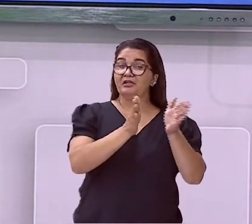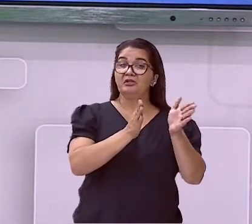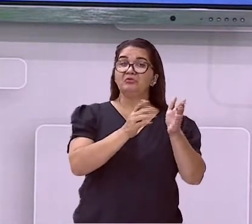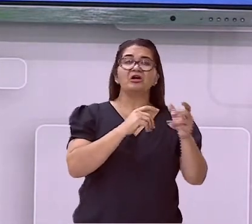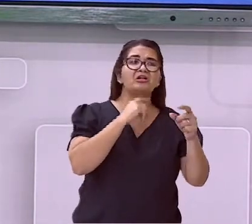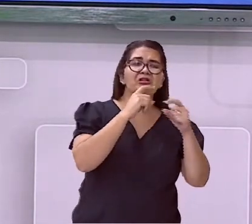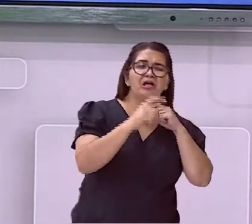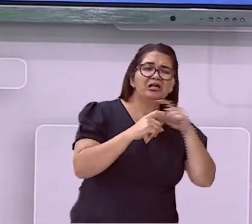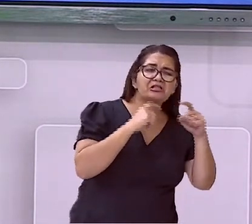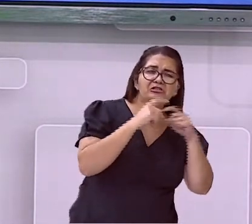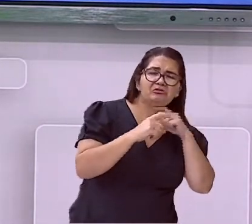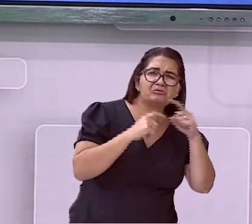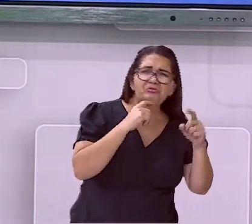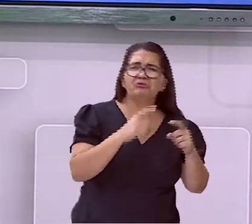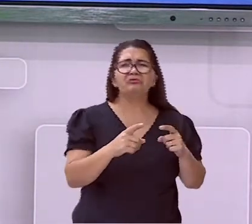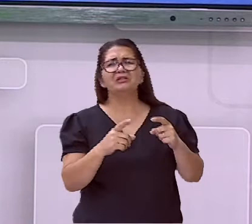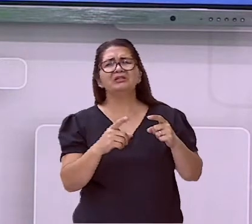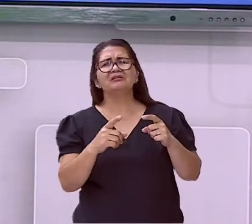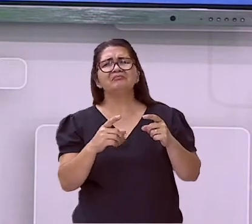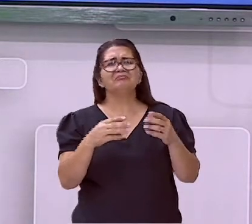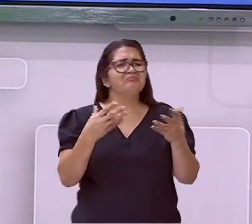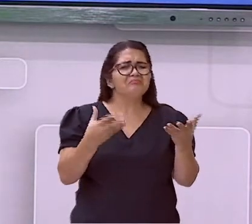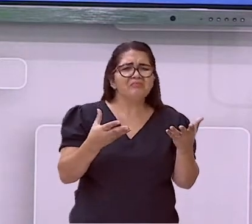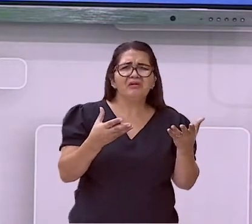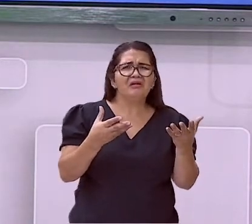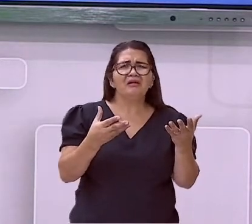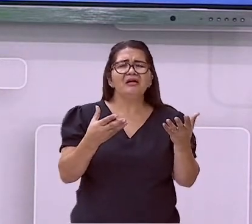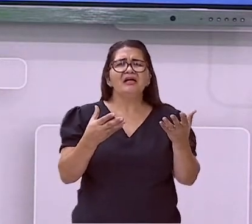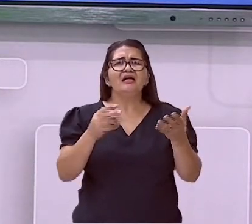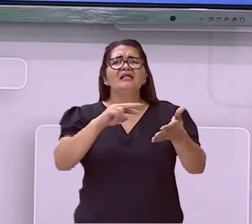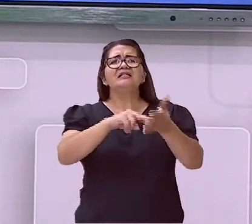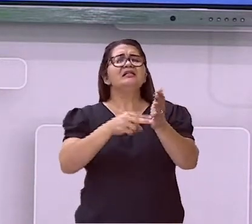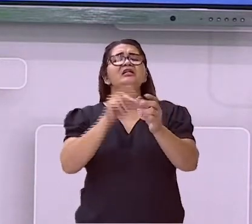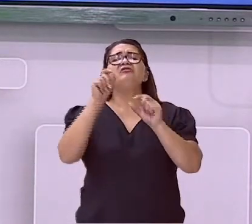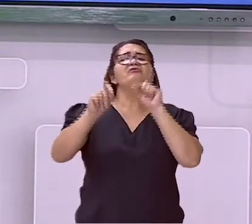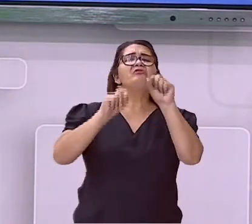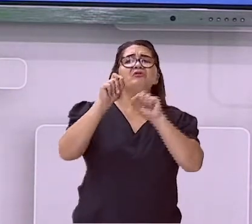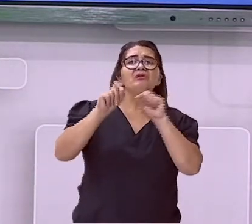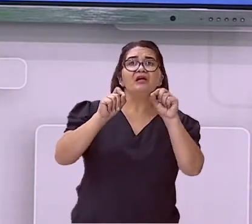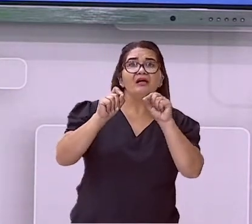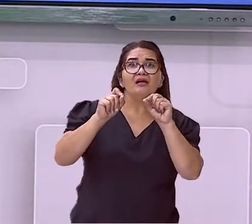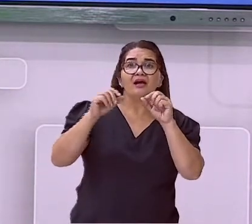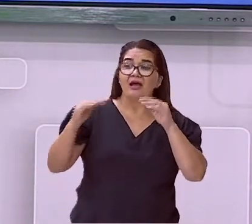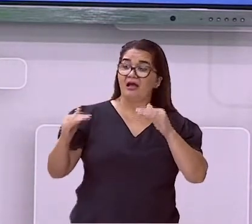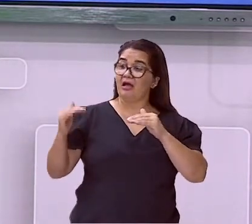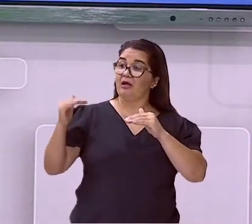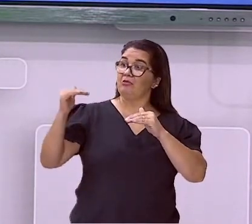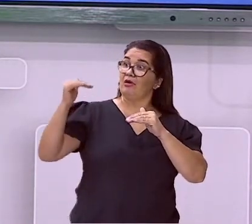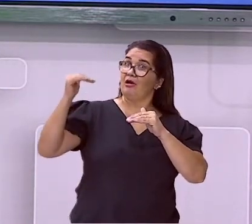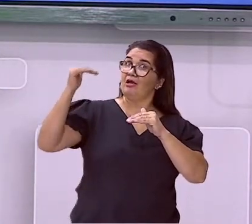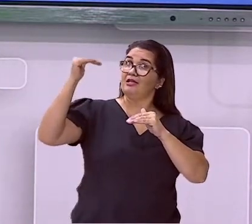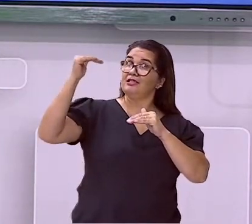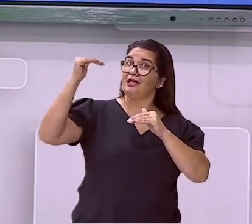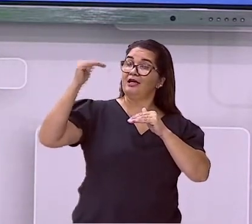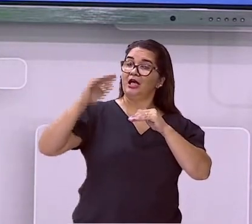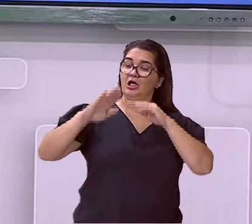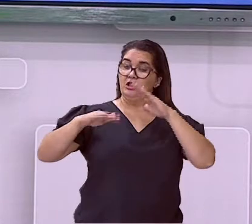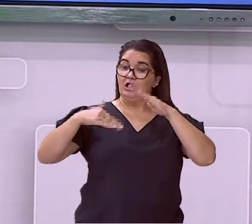adolecer? É crescer. Então, você está crescendo, você está se